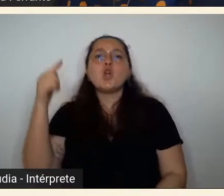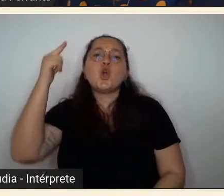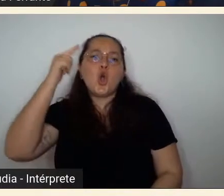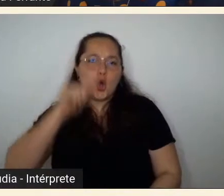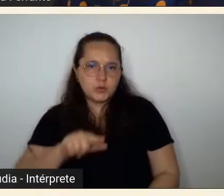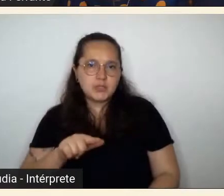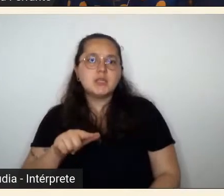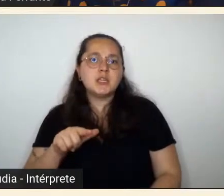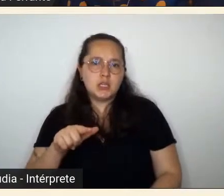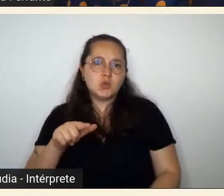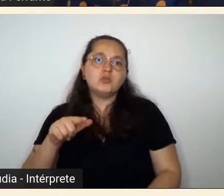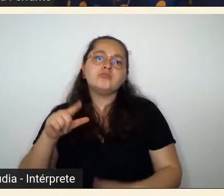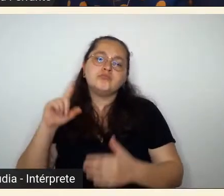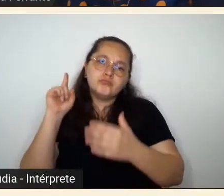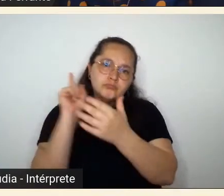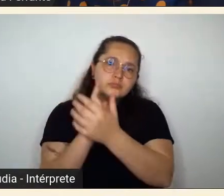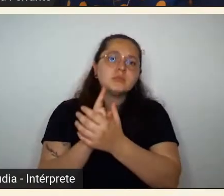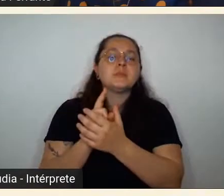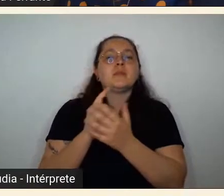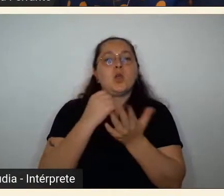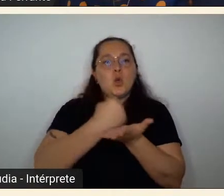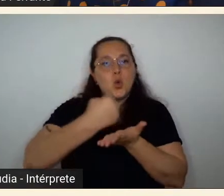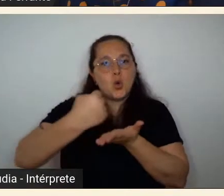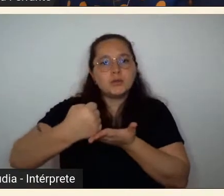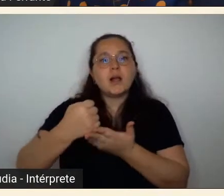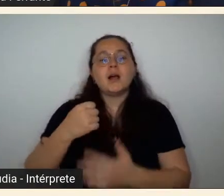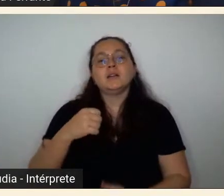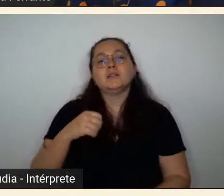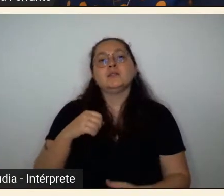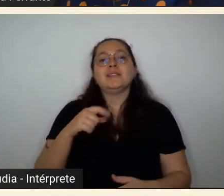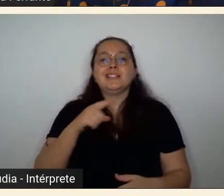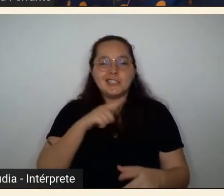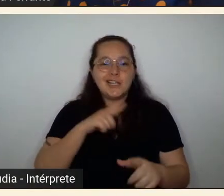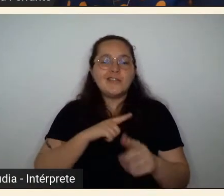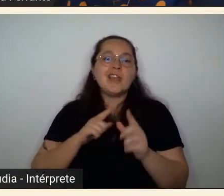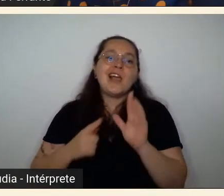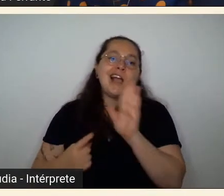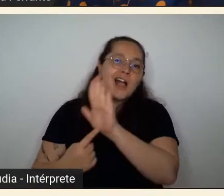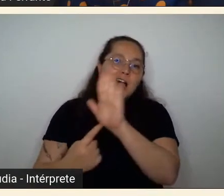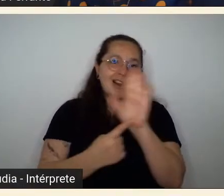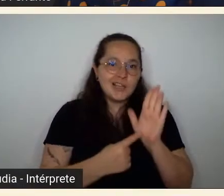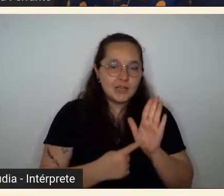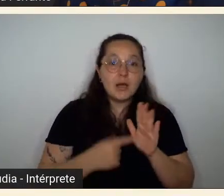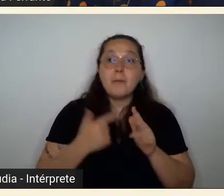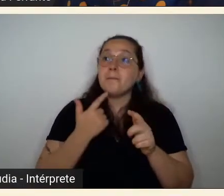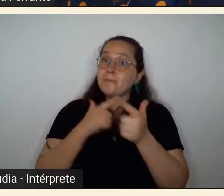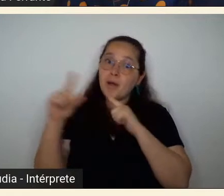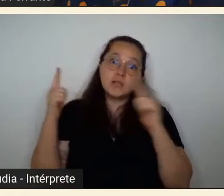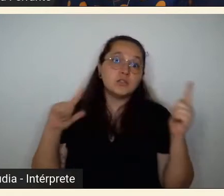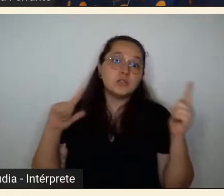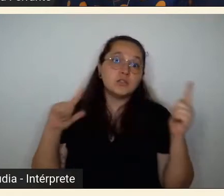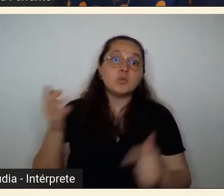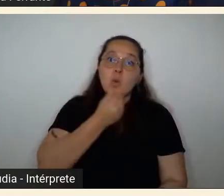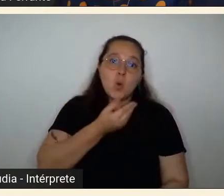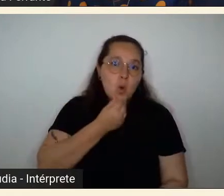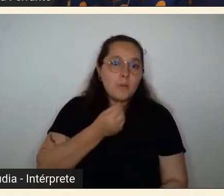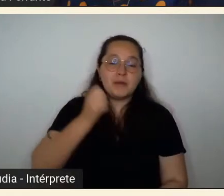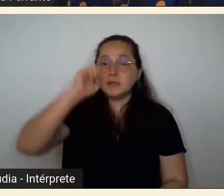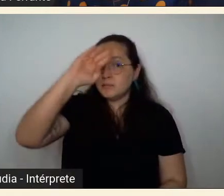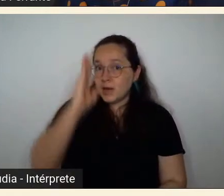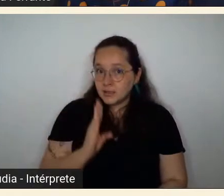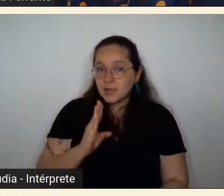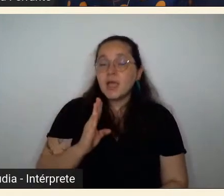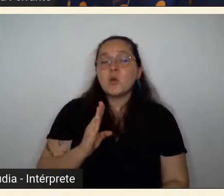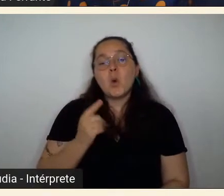época conseguiu assinar contrato com a galeria Lefort moderne mas os outros homens brasileiros também não conseguiram então me parece